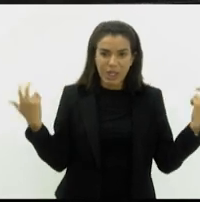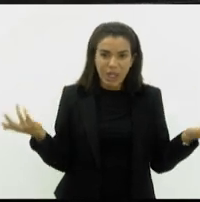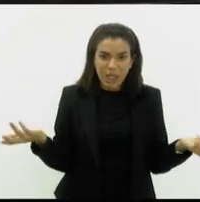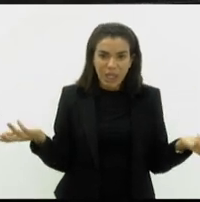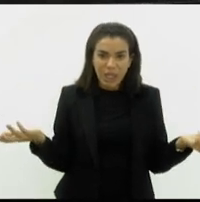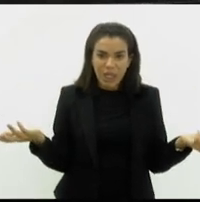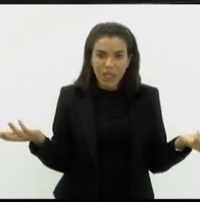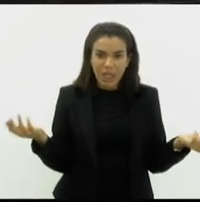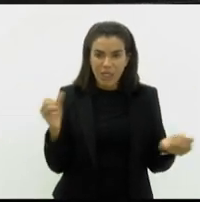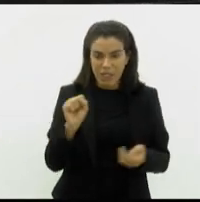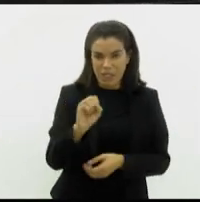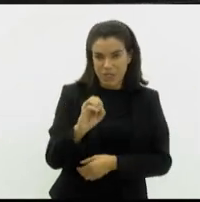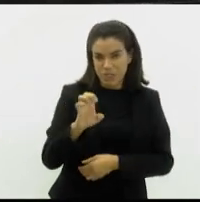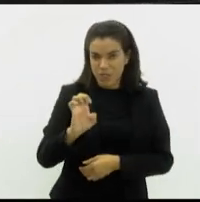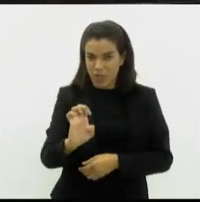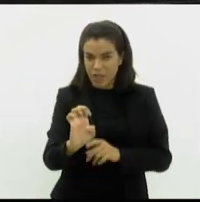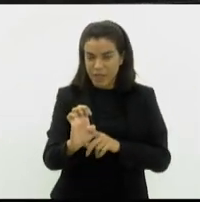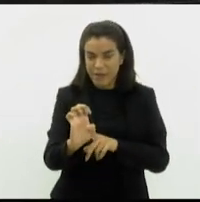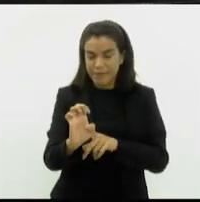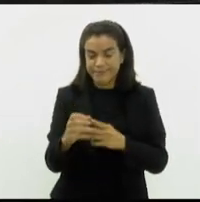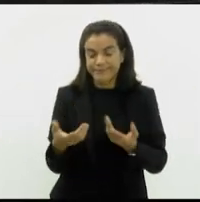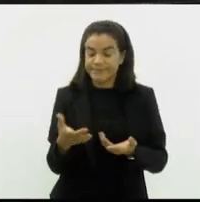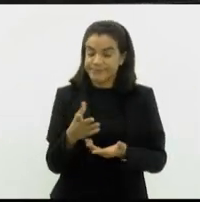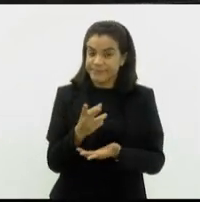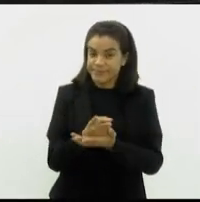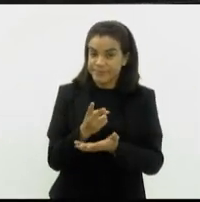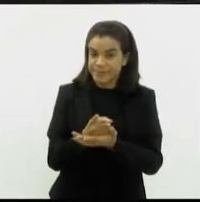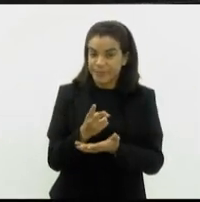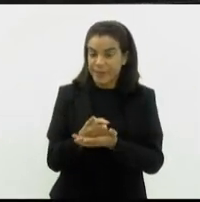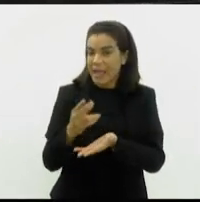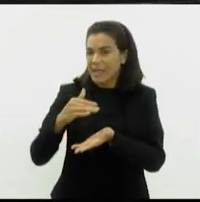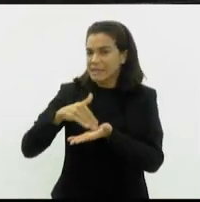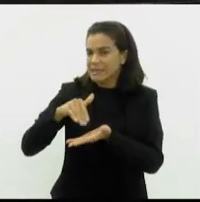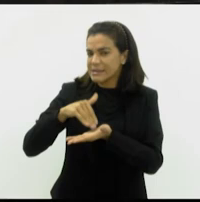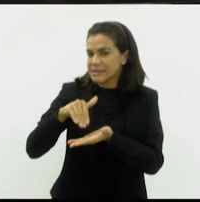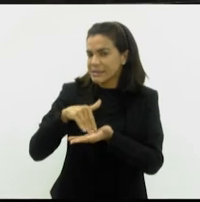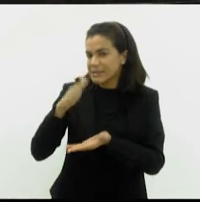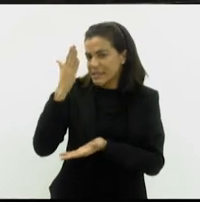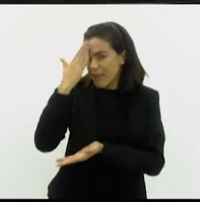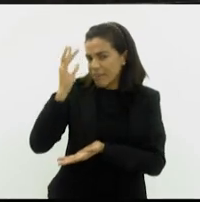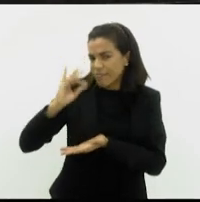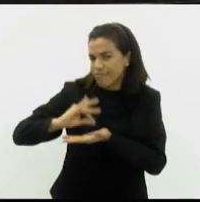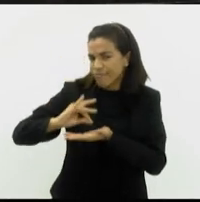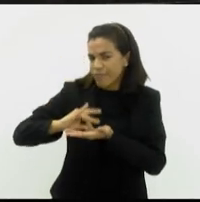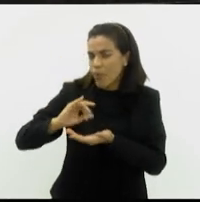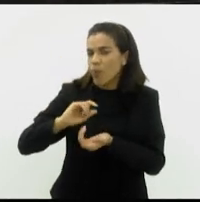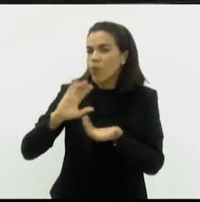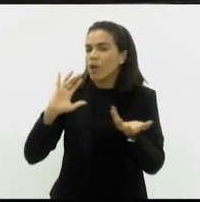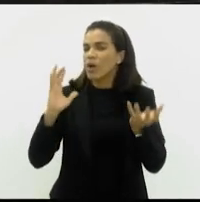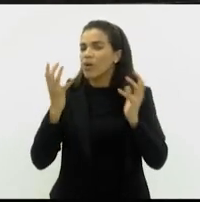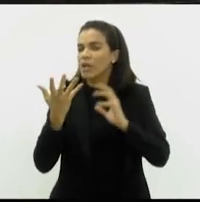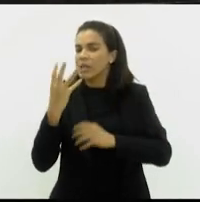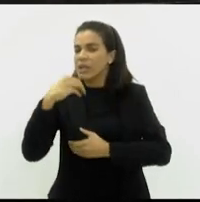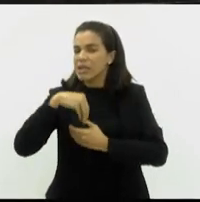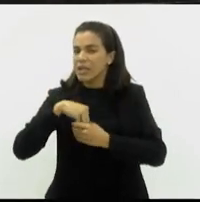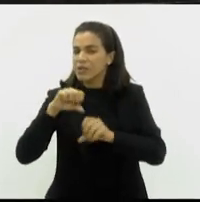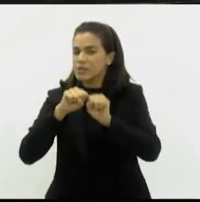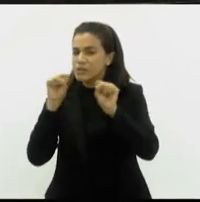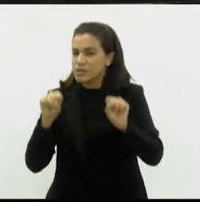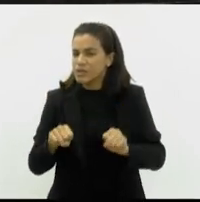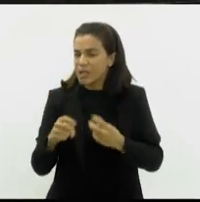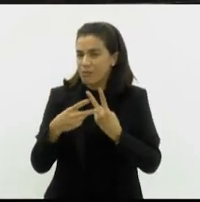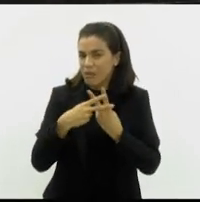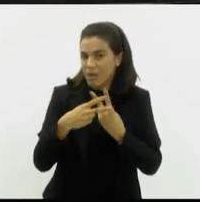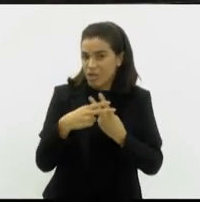equipe do SOI. Mas vamos continuar aqui. Será que a secretária sabe realmente o que acontece nas unidades prisionais onde existem apenas quatro